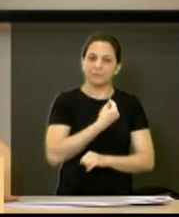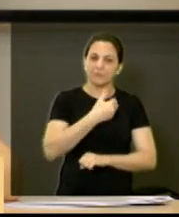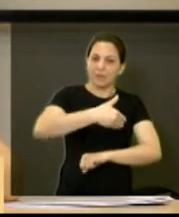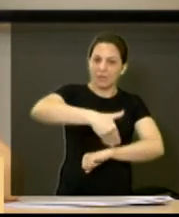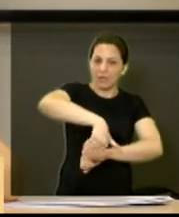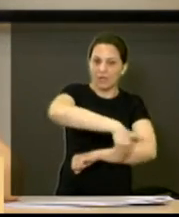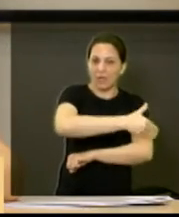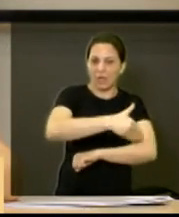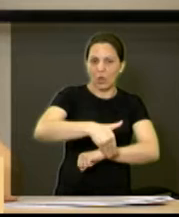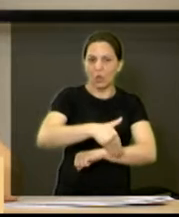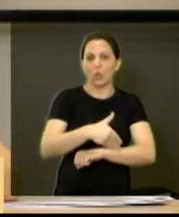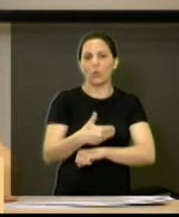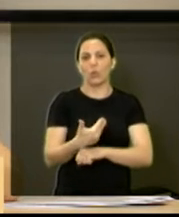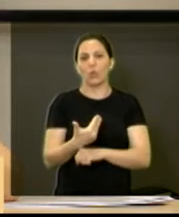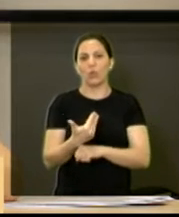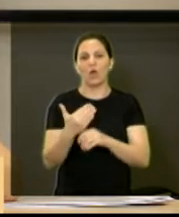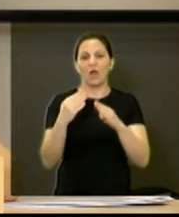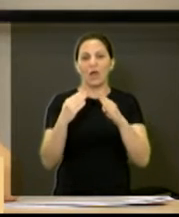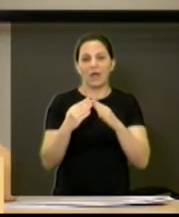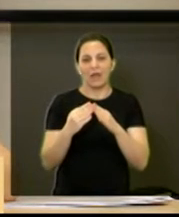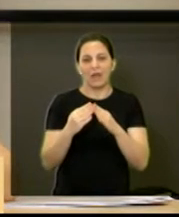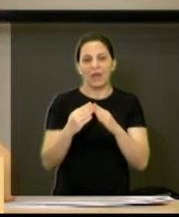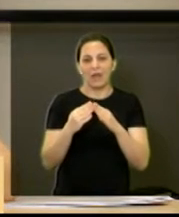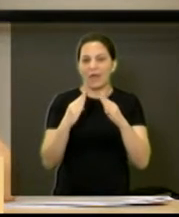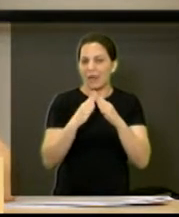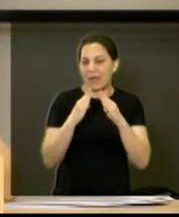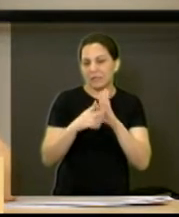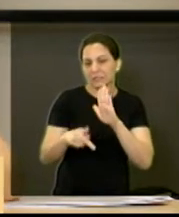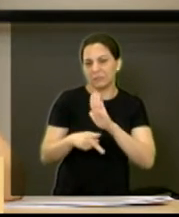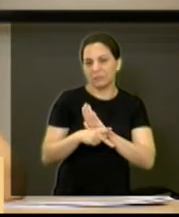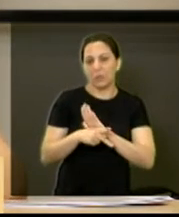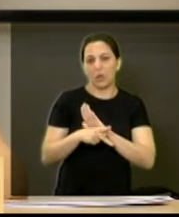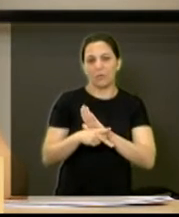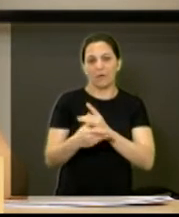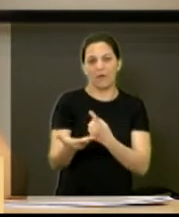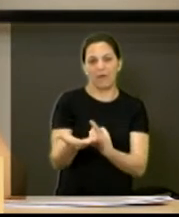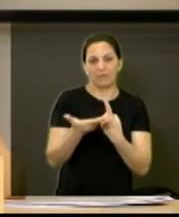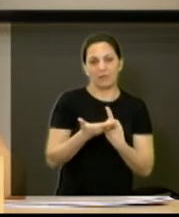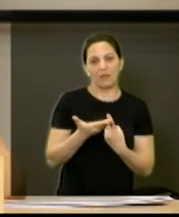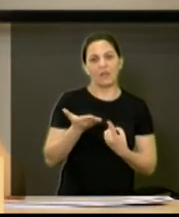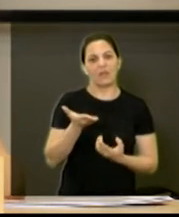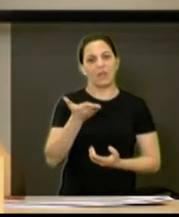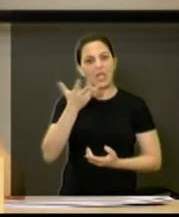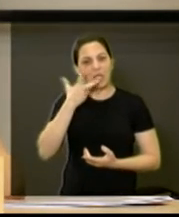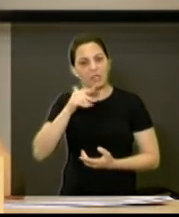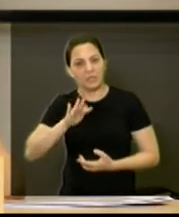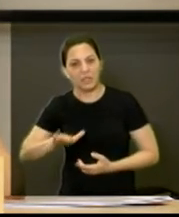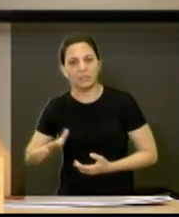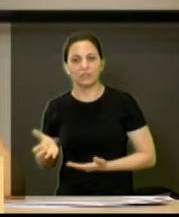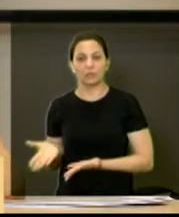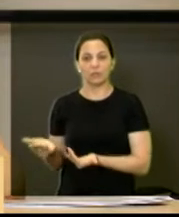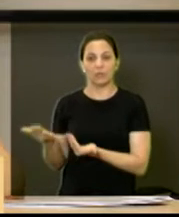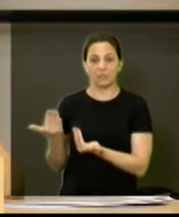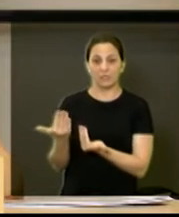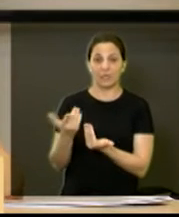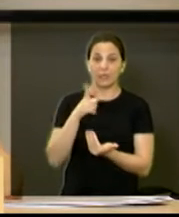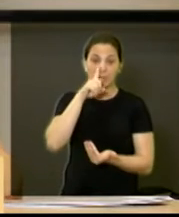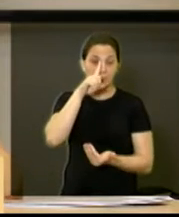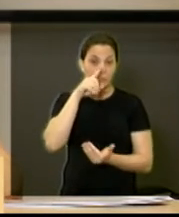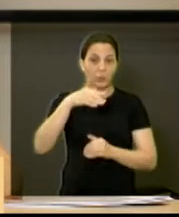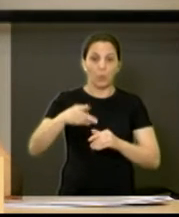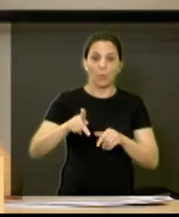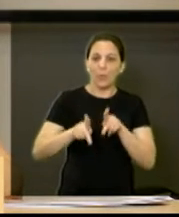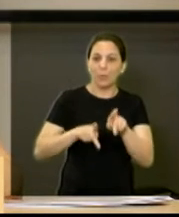o serviço de acolhimento criança e adolescente. Então, o município, na questão da população de